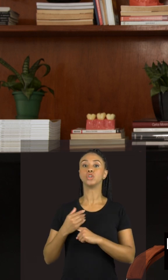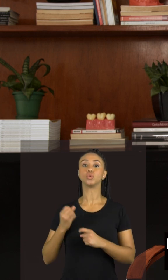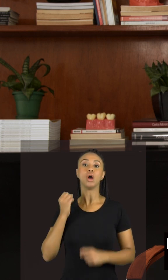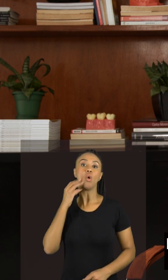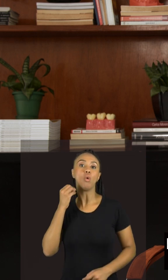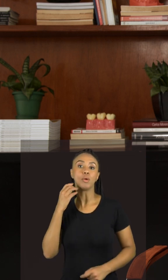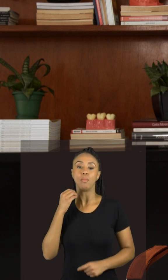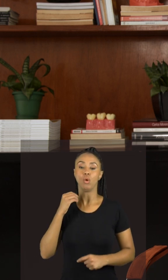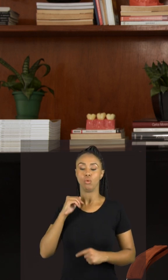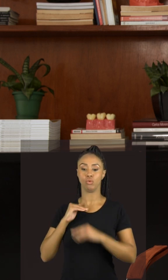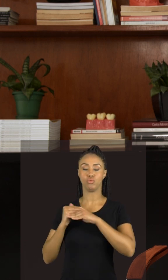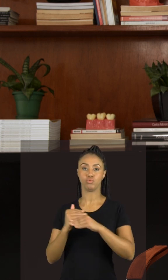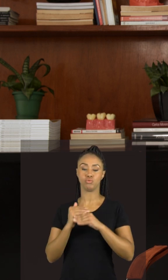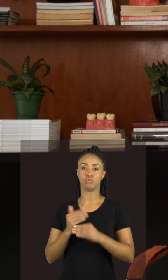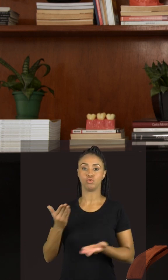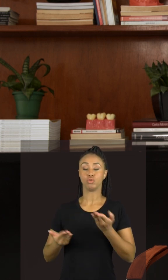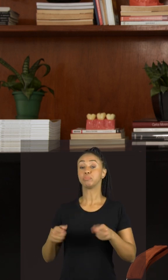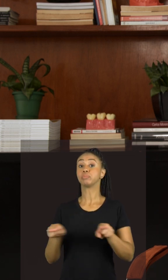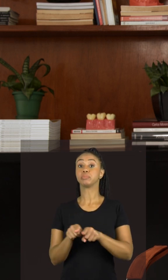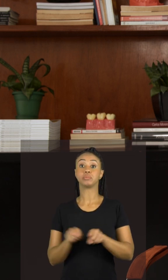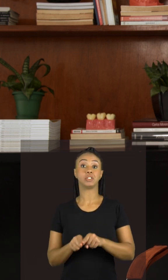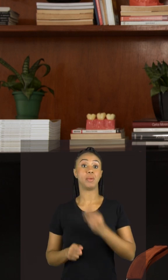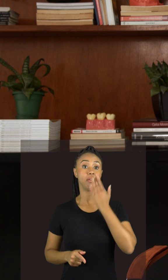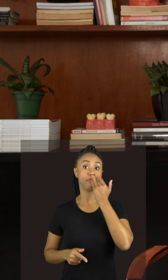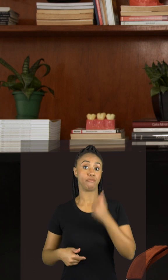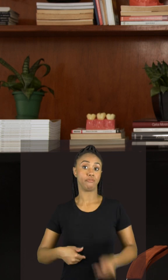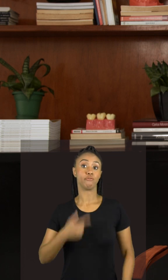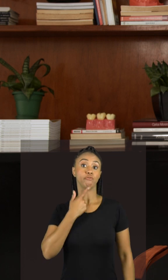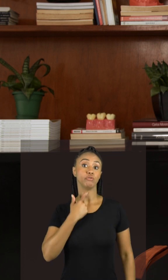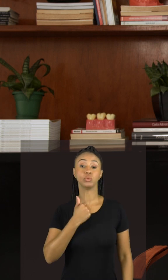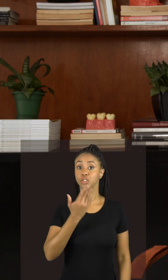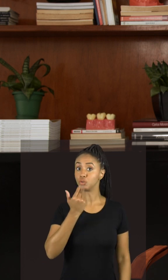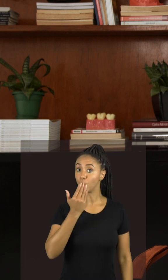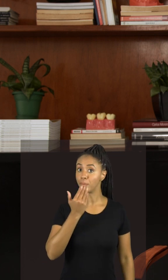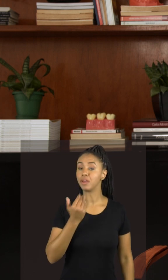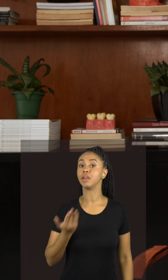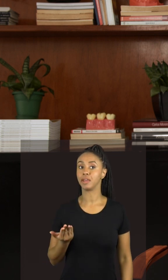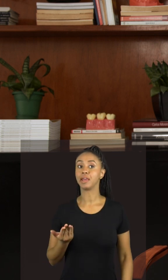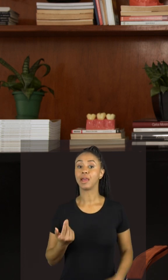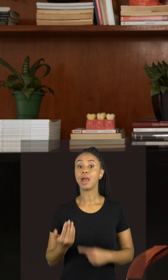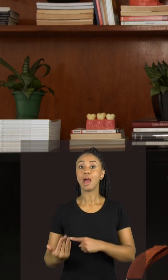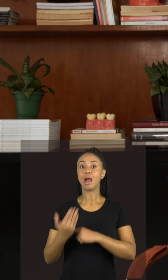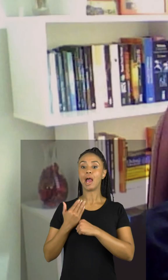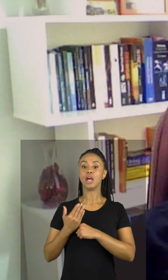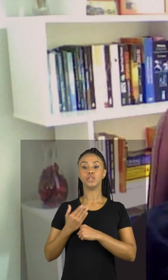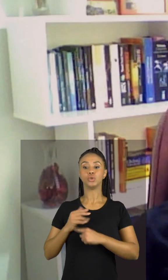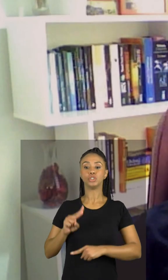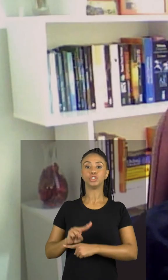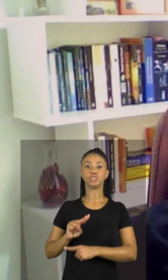hormônios, principalmente do apetite, que ajuda a prevenir o ganho de peso.